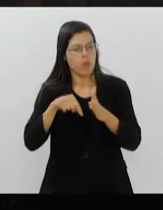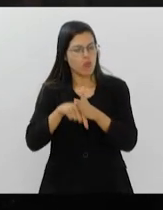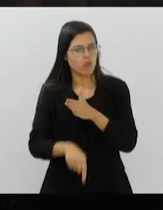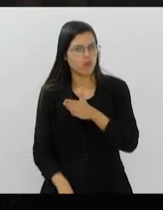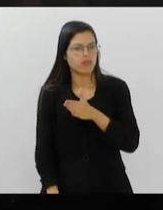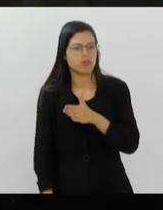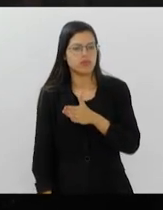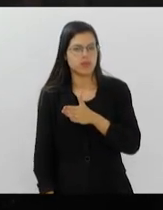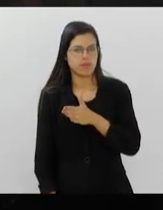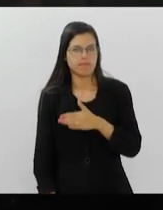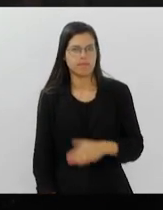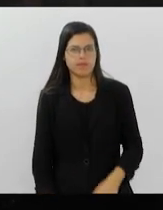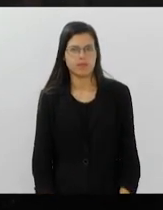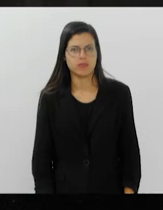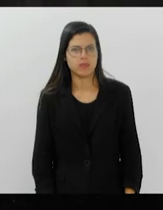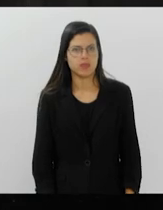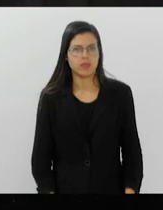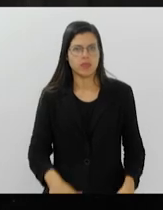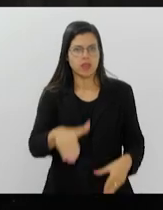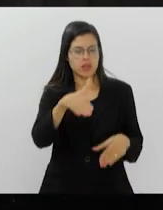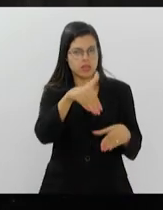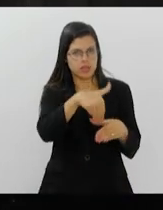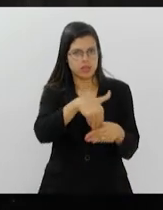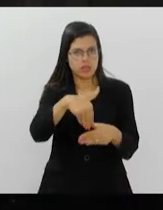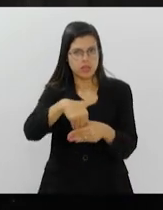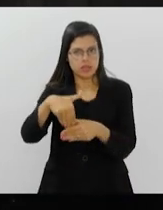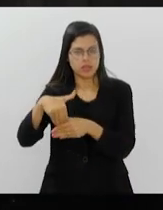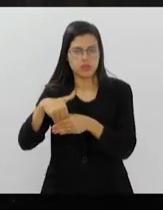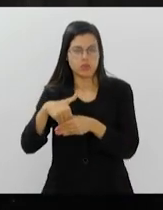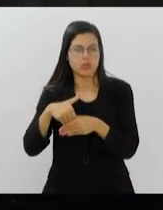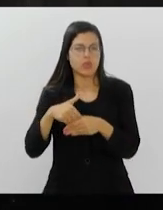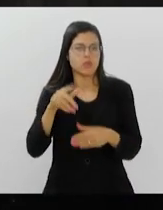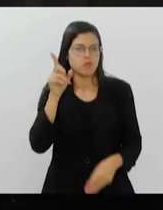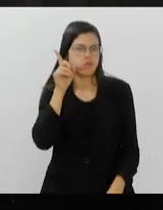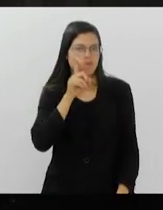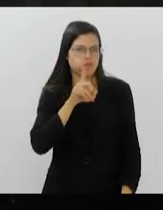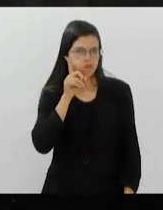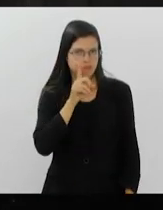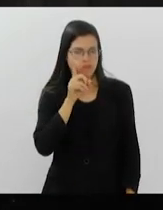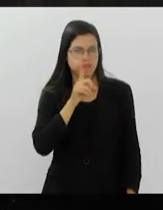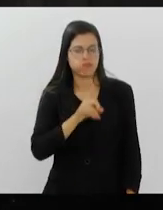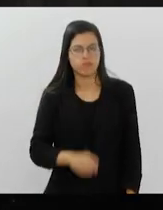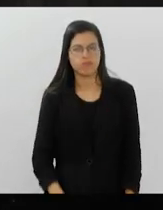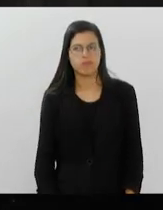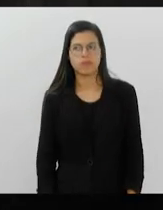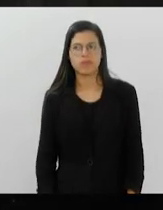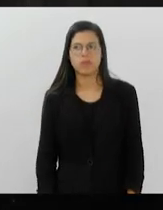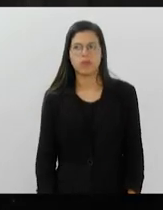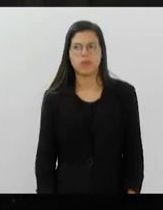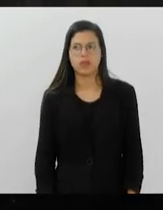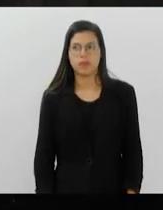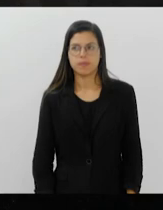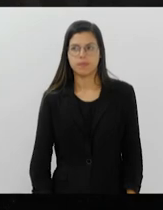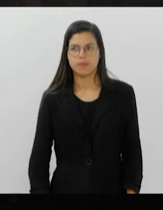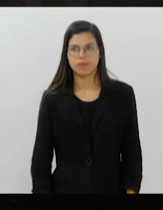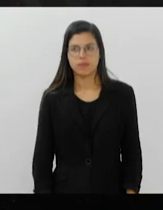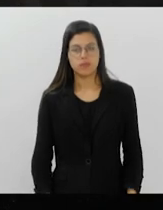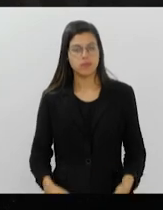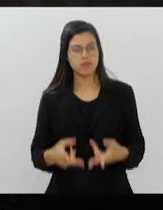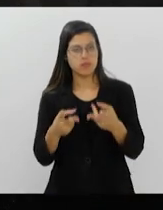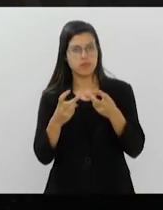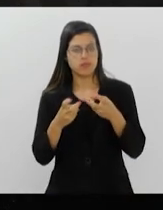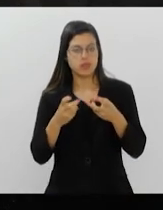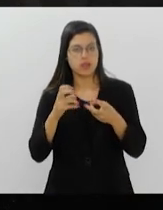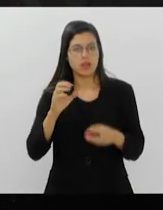dessas eleições americanas. Reconhecemos que a Câmara